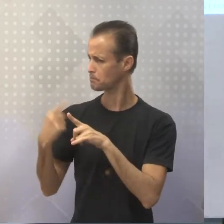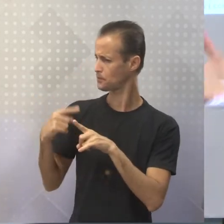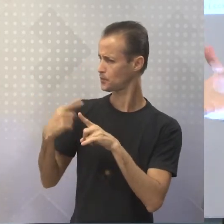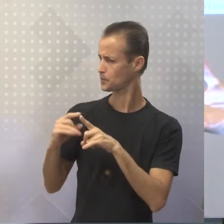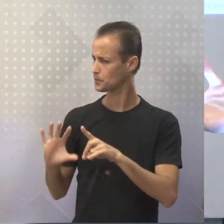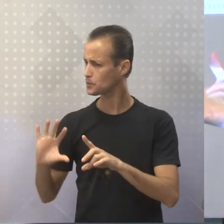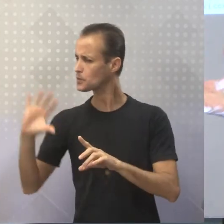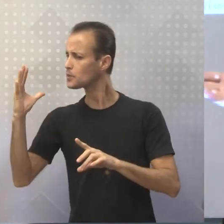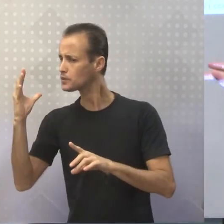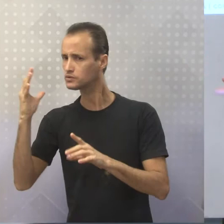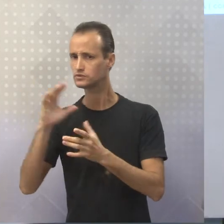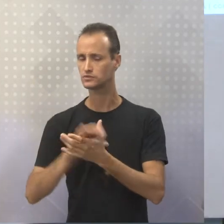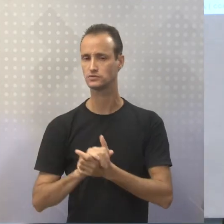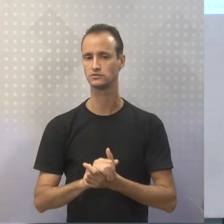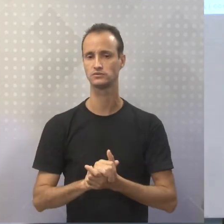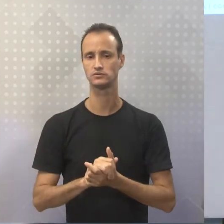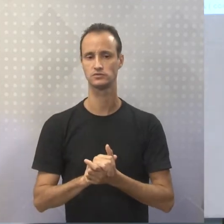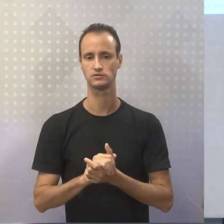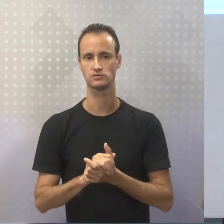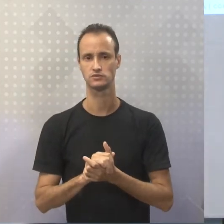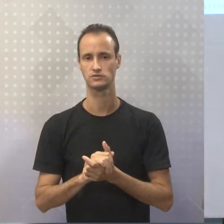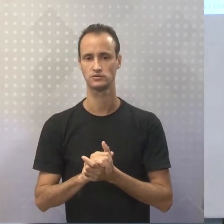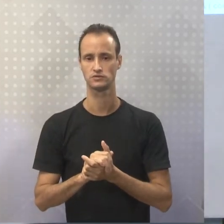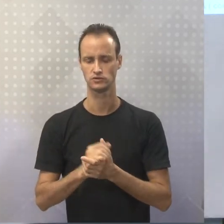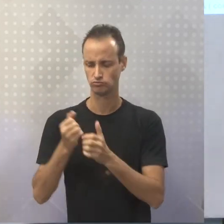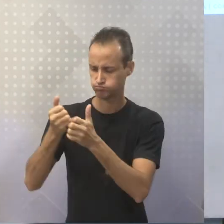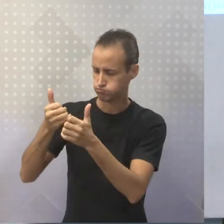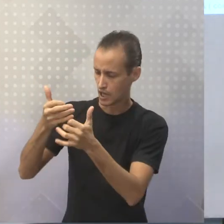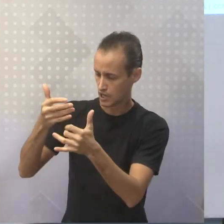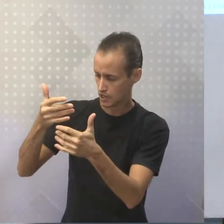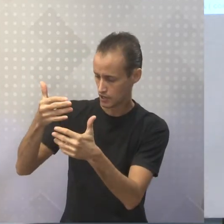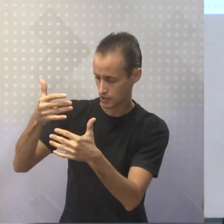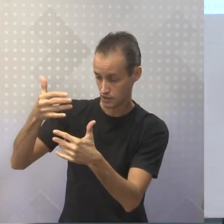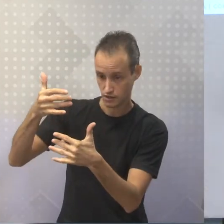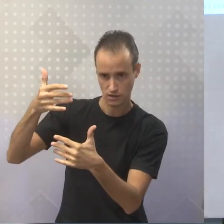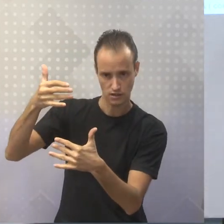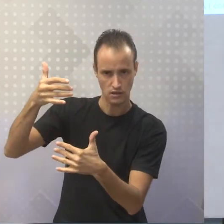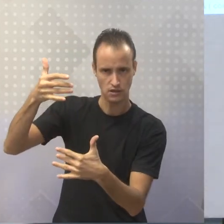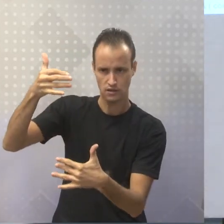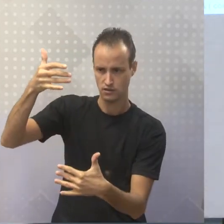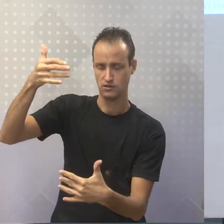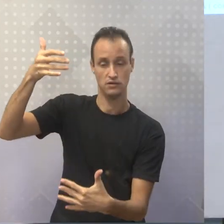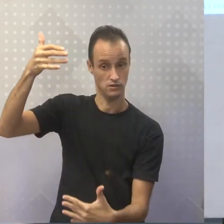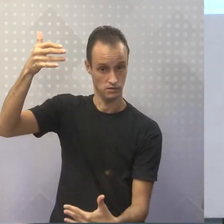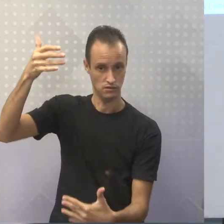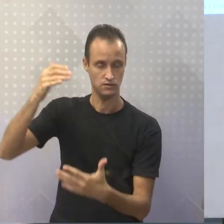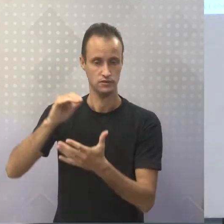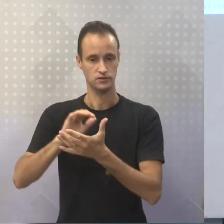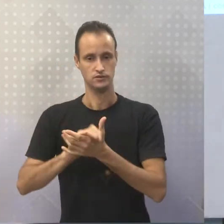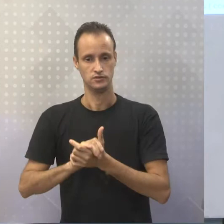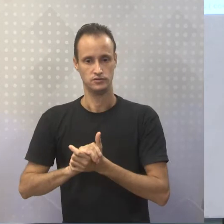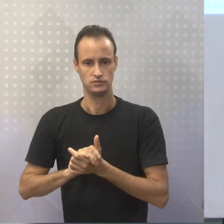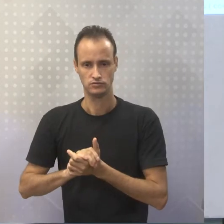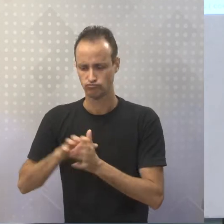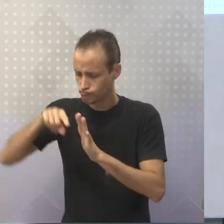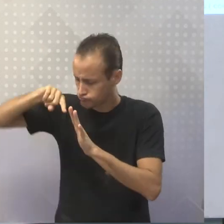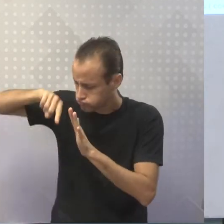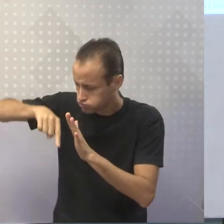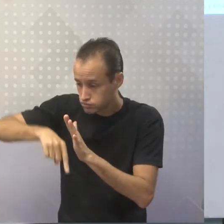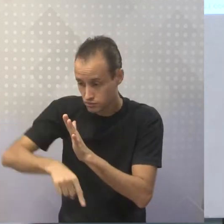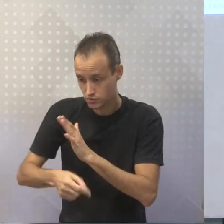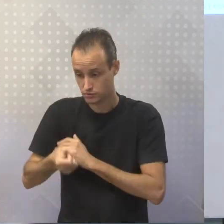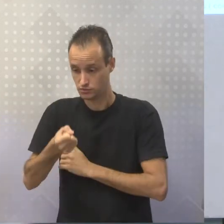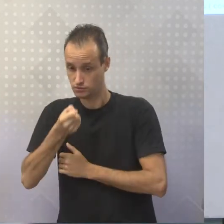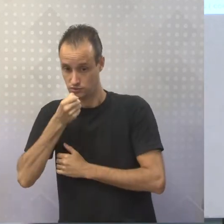do porquê aconteceu o fato. Então, o grau de detalhamento, né? De pormenores que a reportagem vai